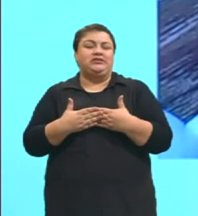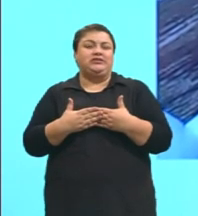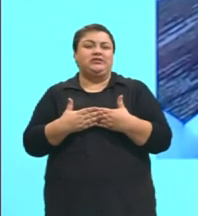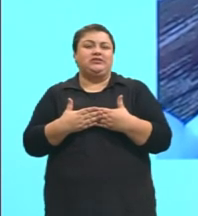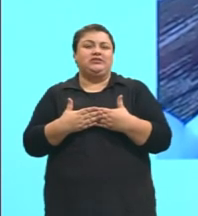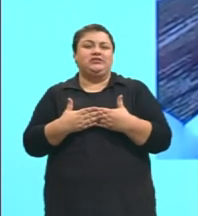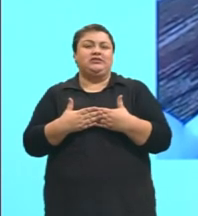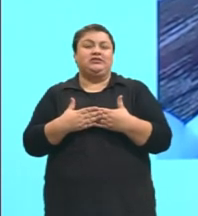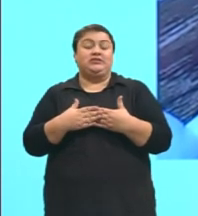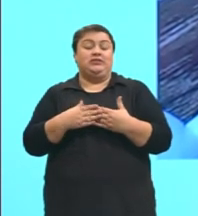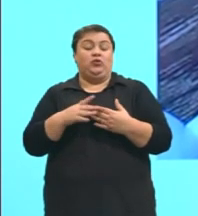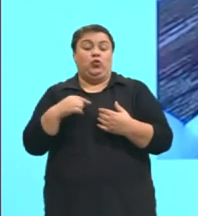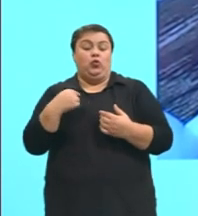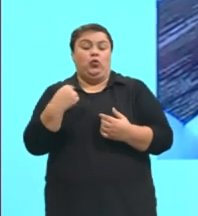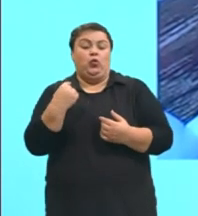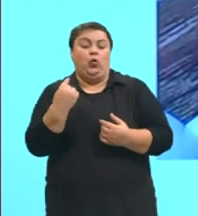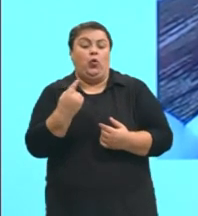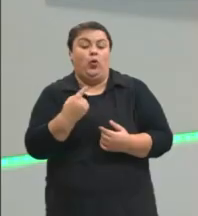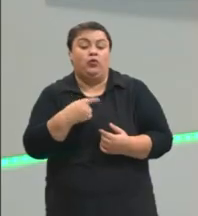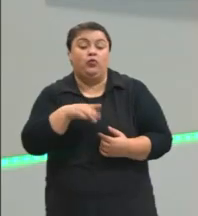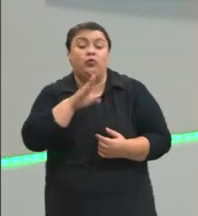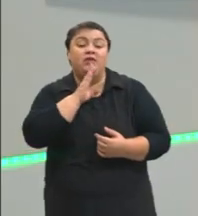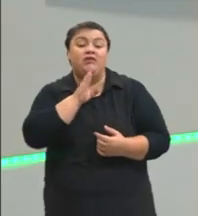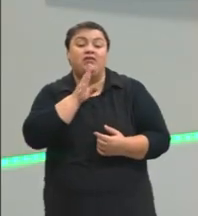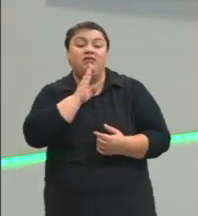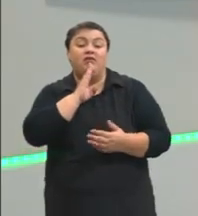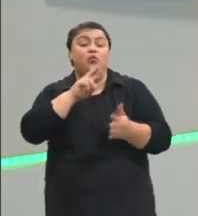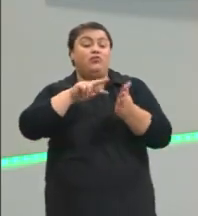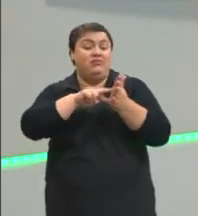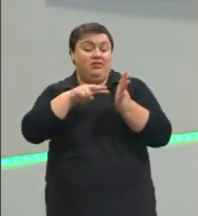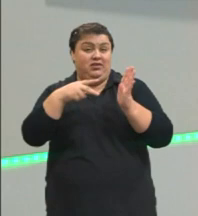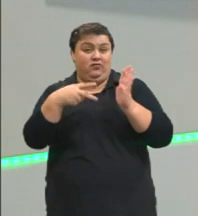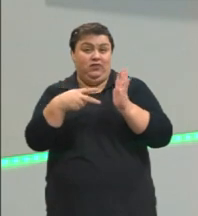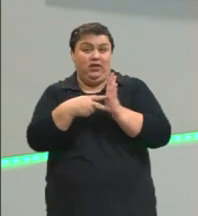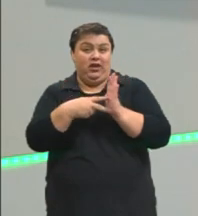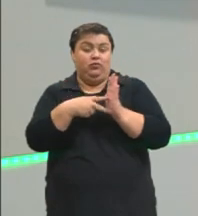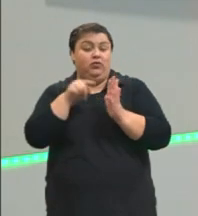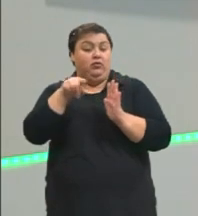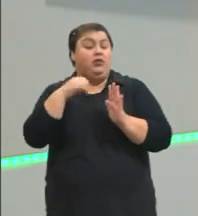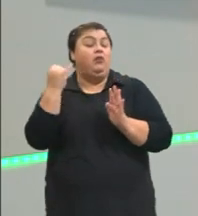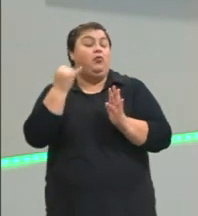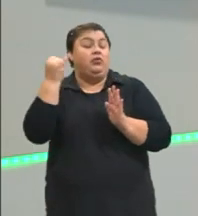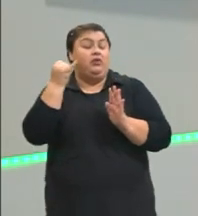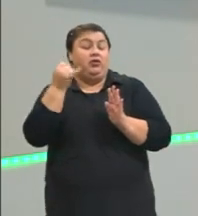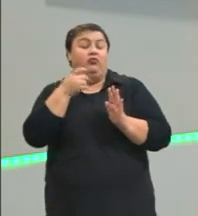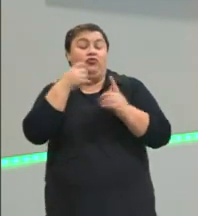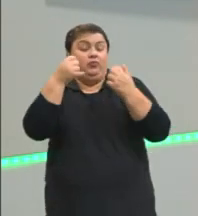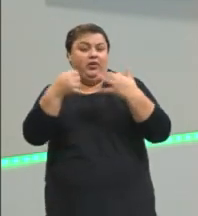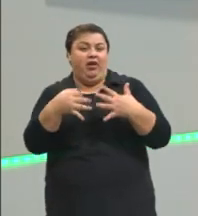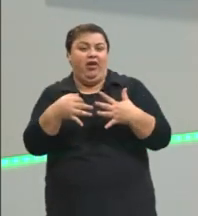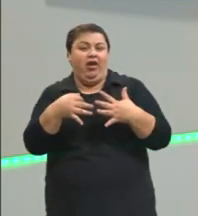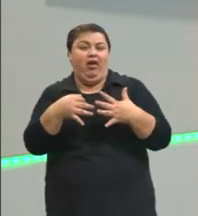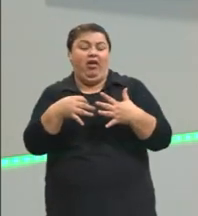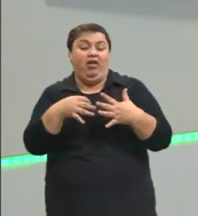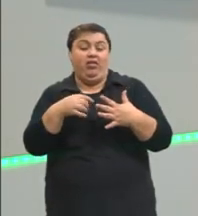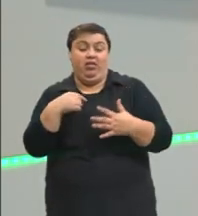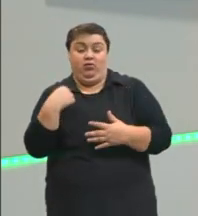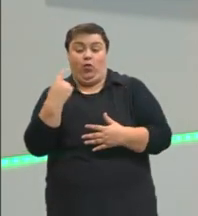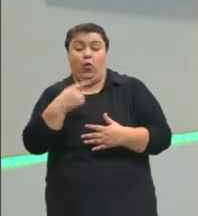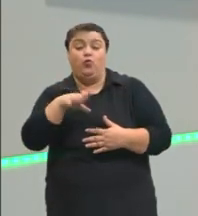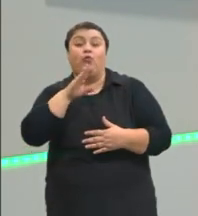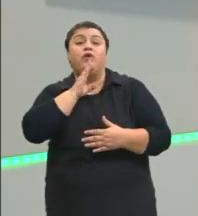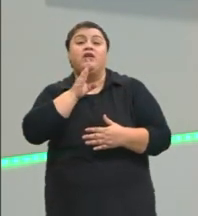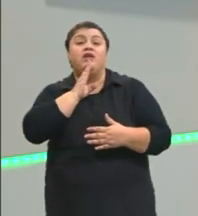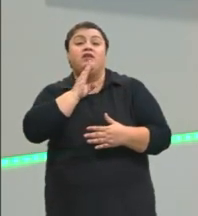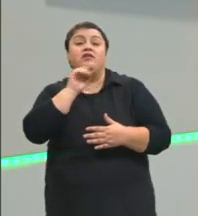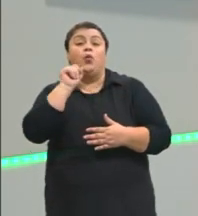conheça o que elas significam, isso é importante falar, caso a gente conheça o